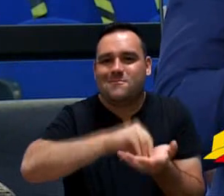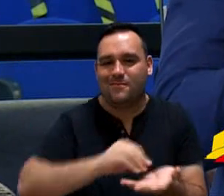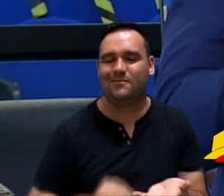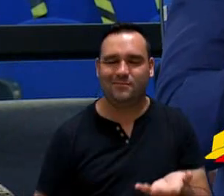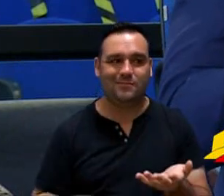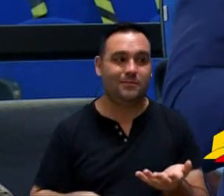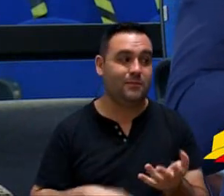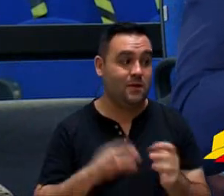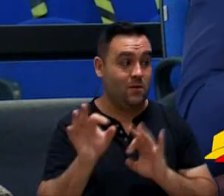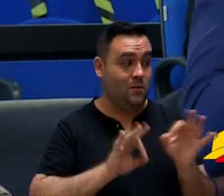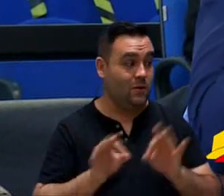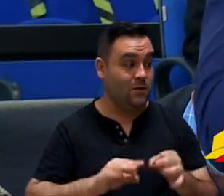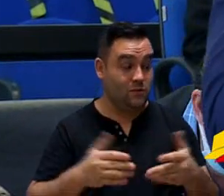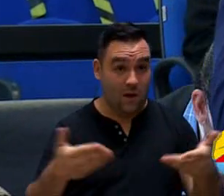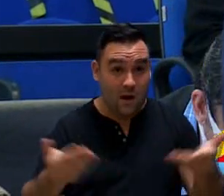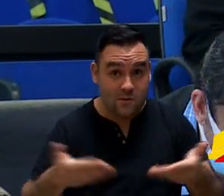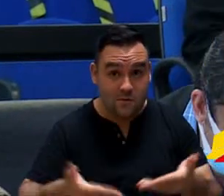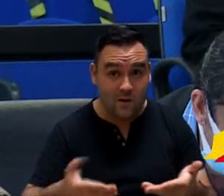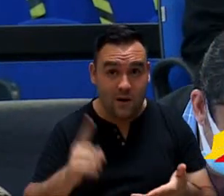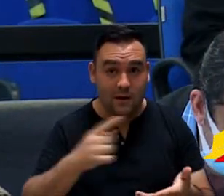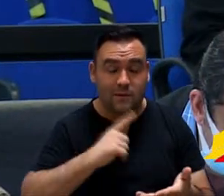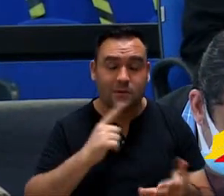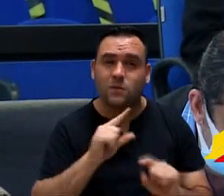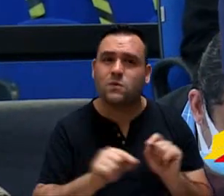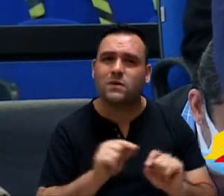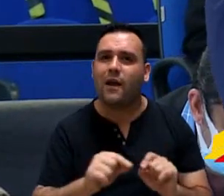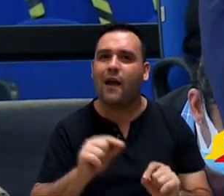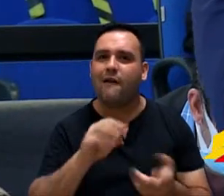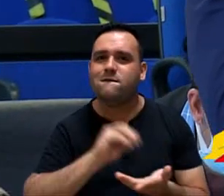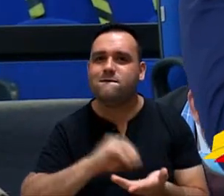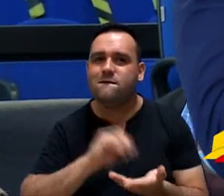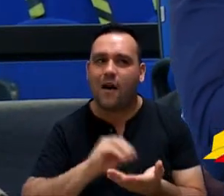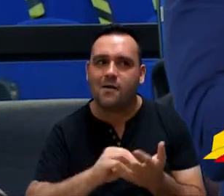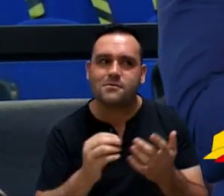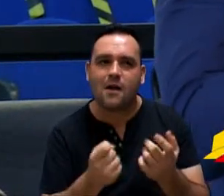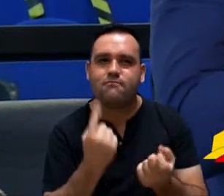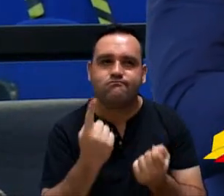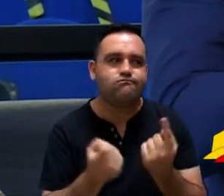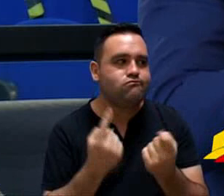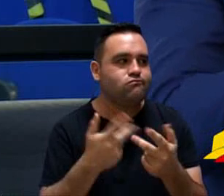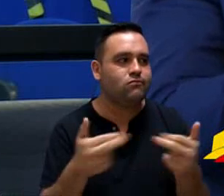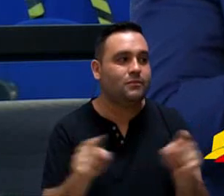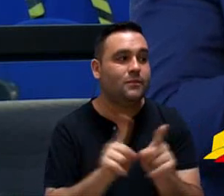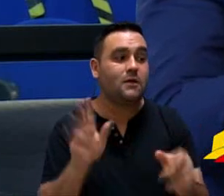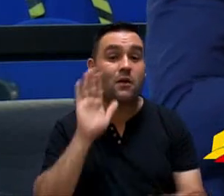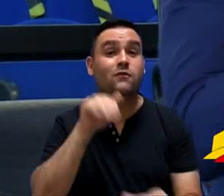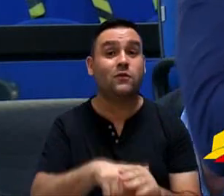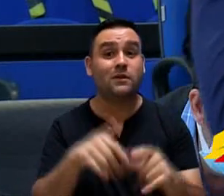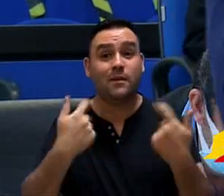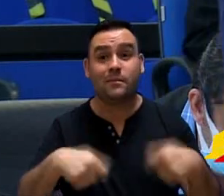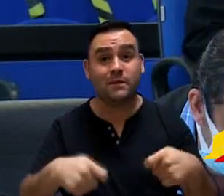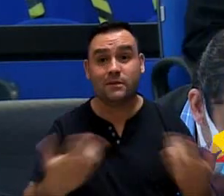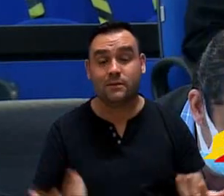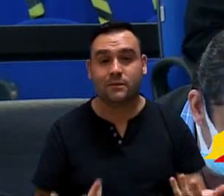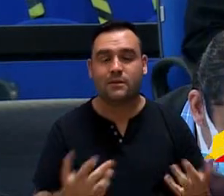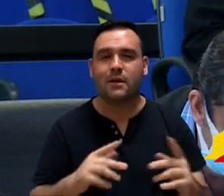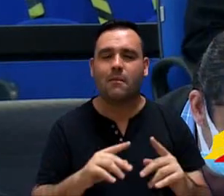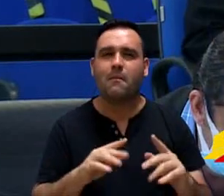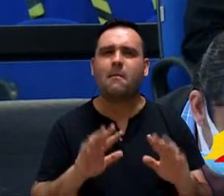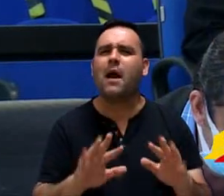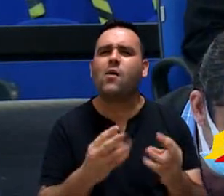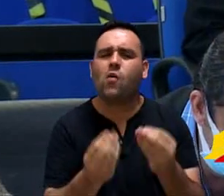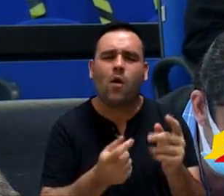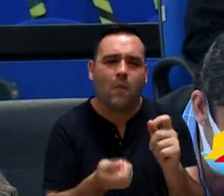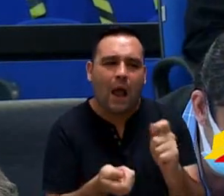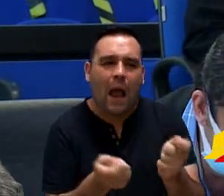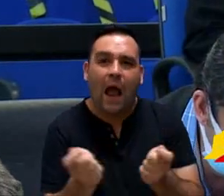Este projeto hoje está, presidente, faltando alguma coisa. que nós precisamos é votar o projeto, mas com